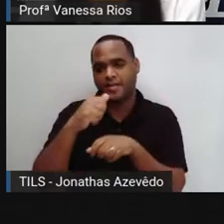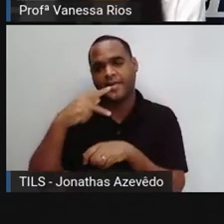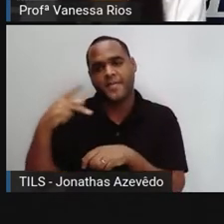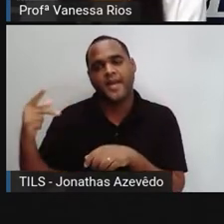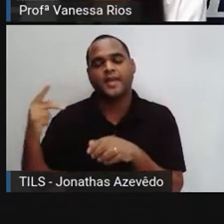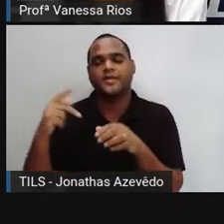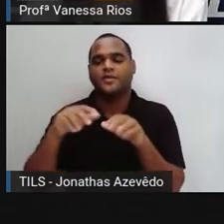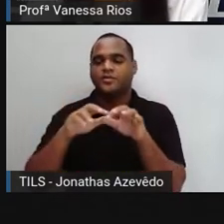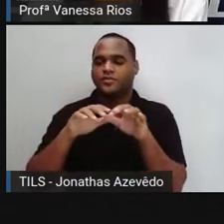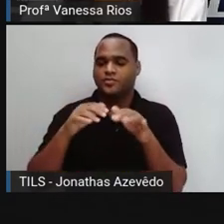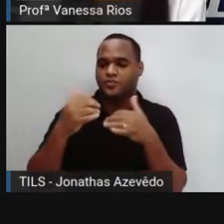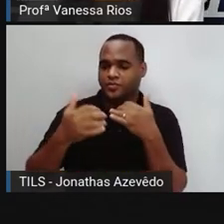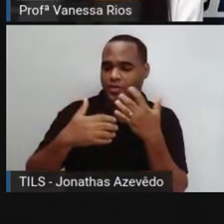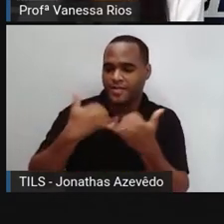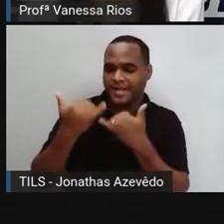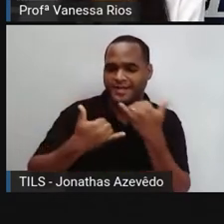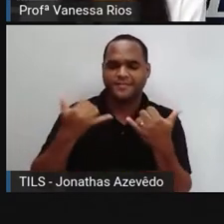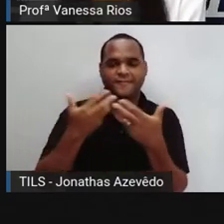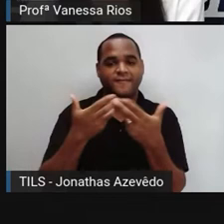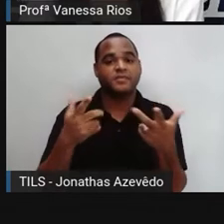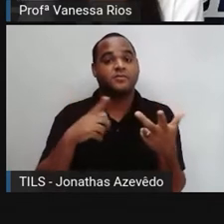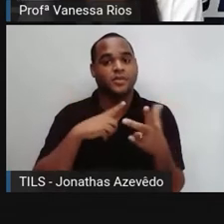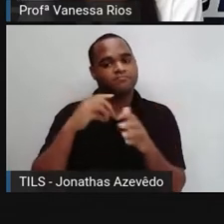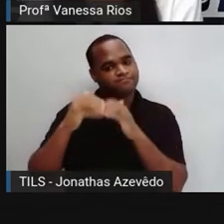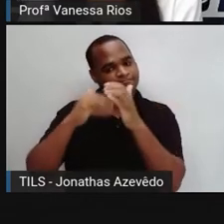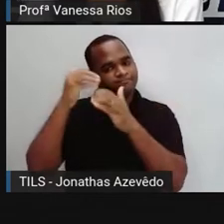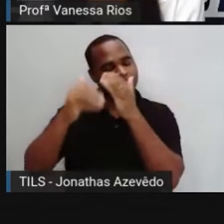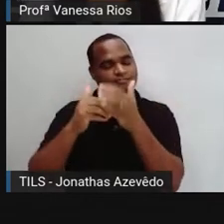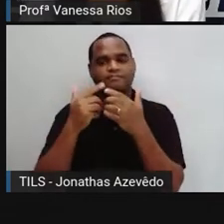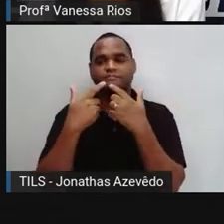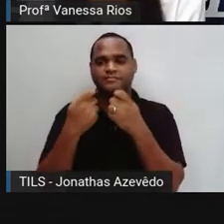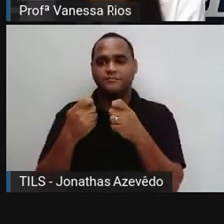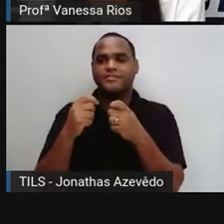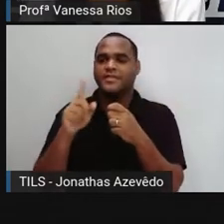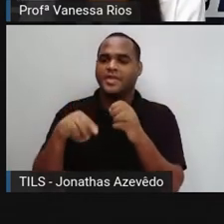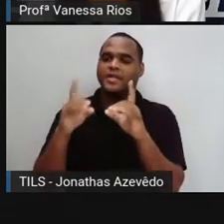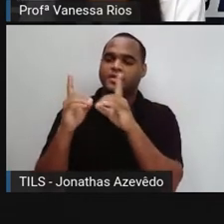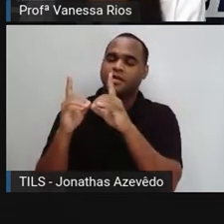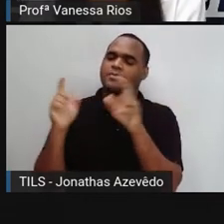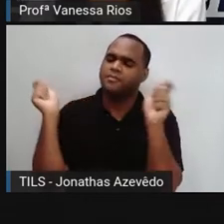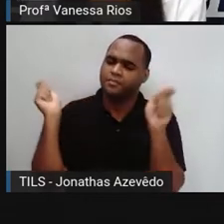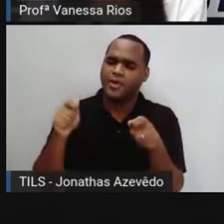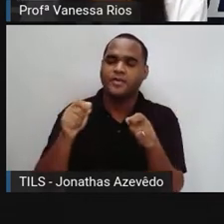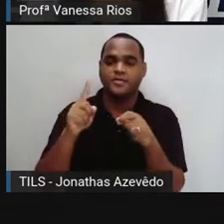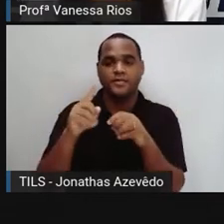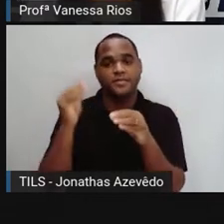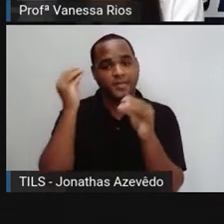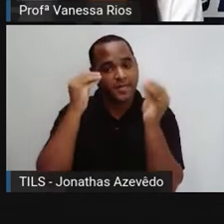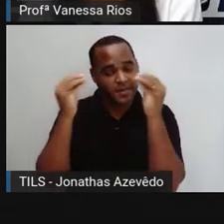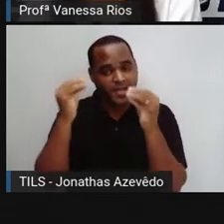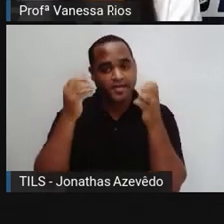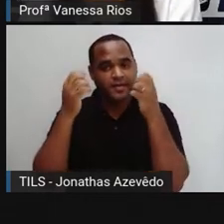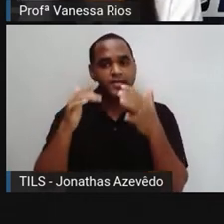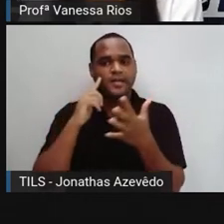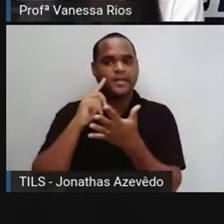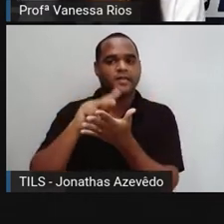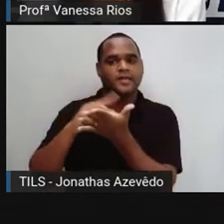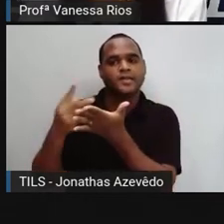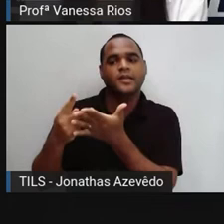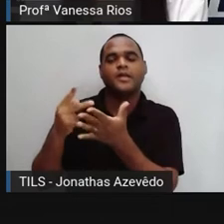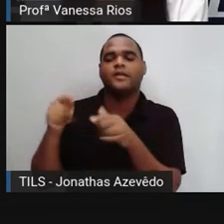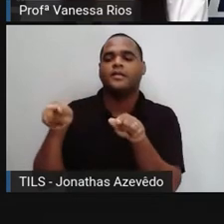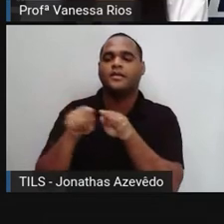jogos online. E é por meio da evolução da linguagem digital que podemos também armazenar, traduzir e